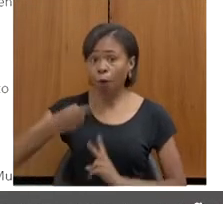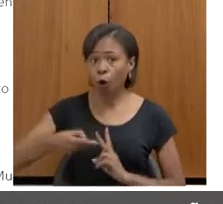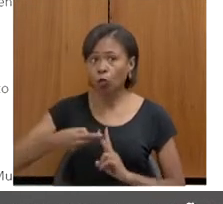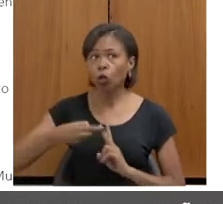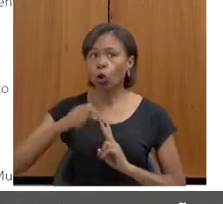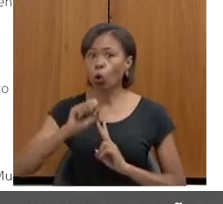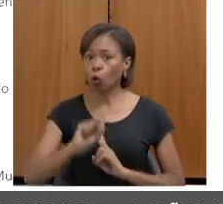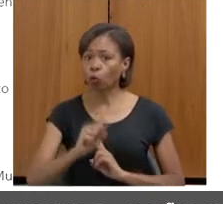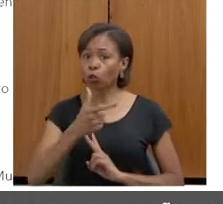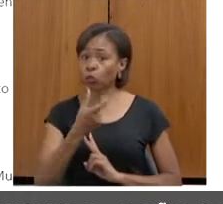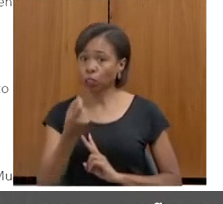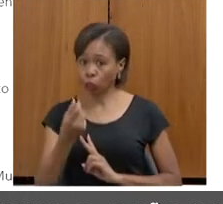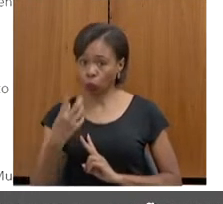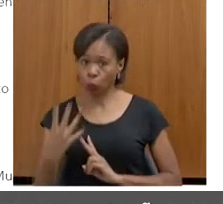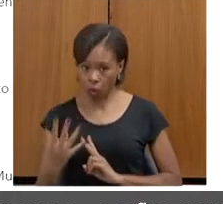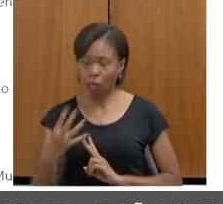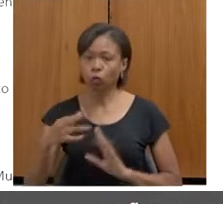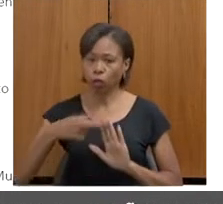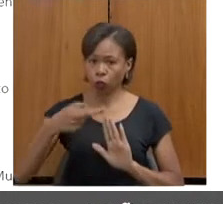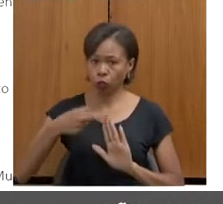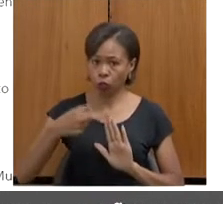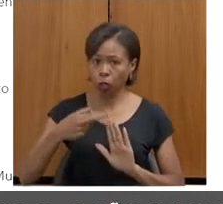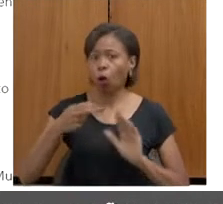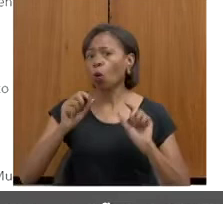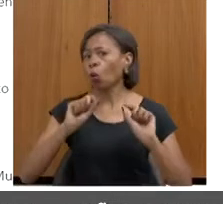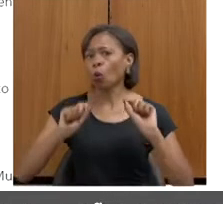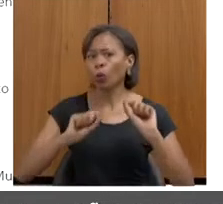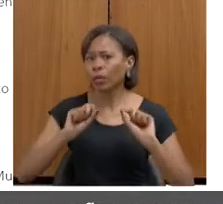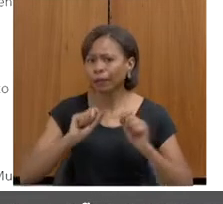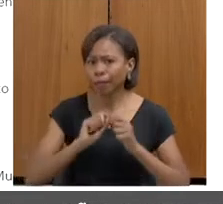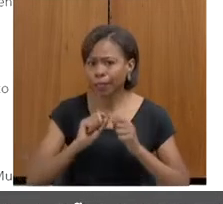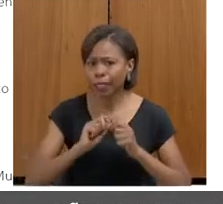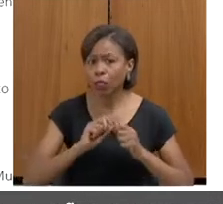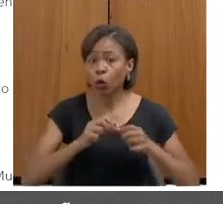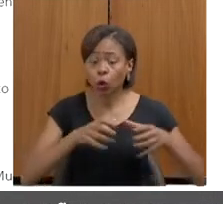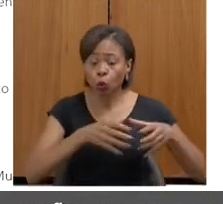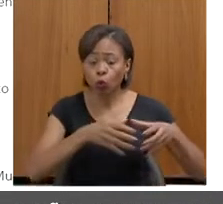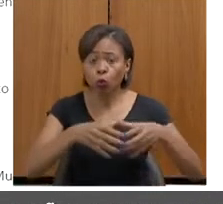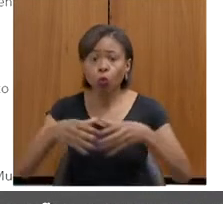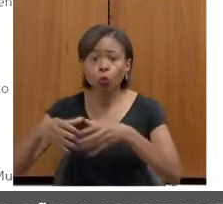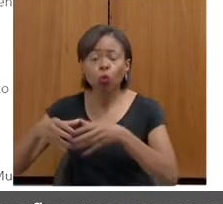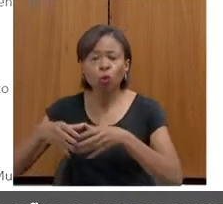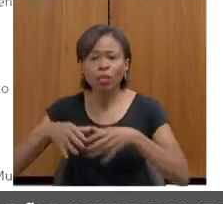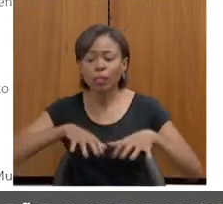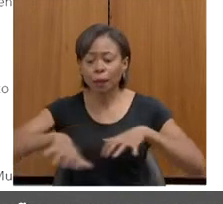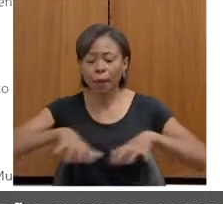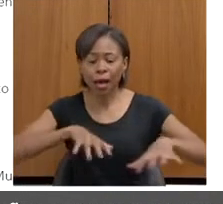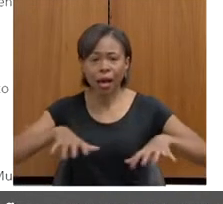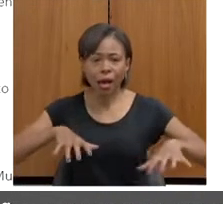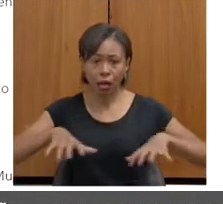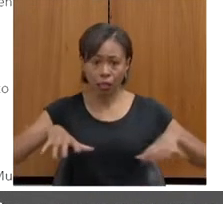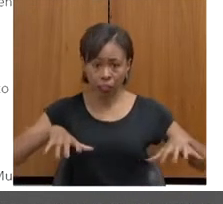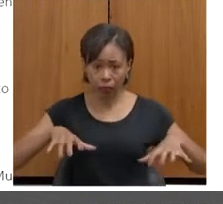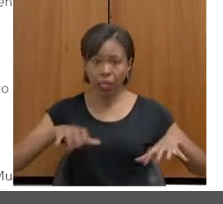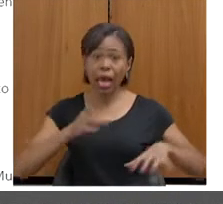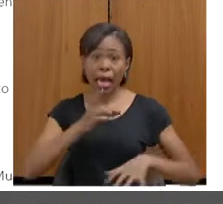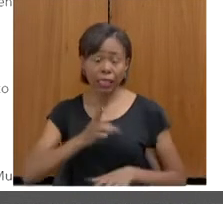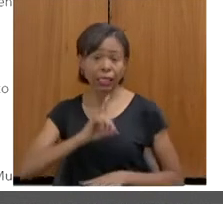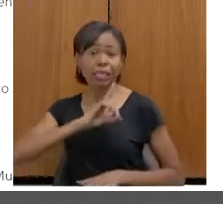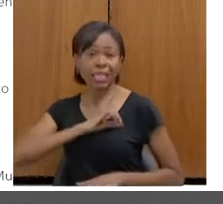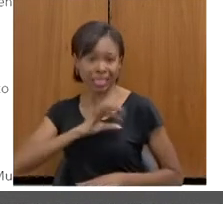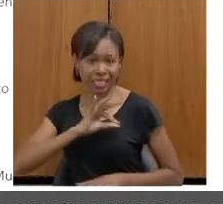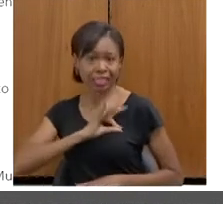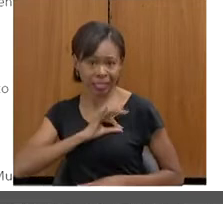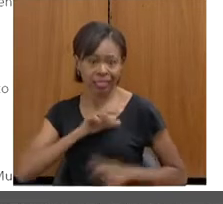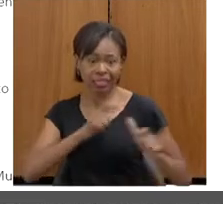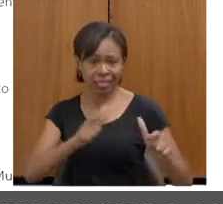.204, efetivamente classificando as nossas delegacias especializadas de atendimento à mulher. Note, deputada, que às vezes